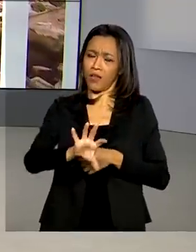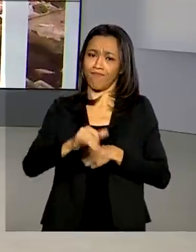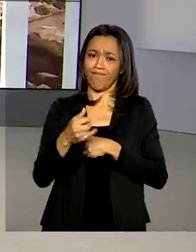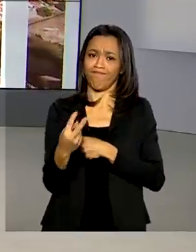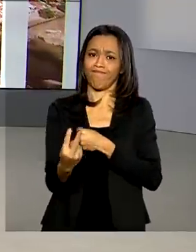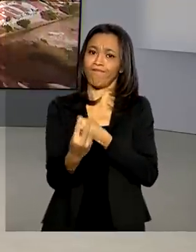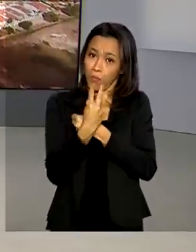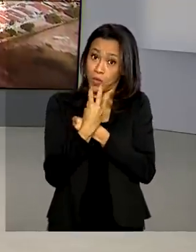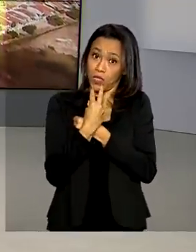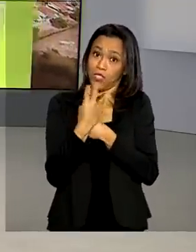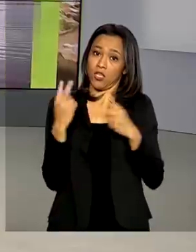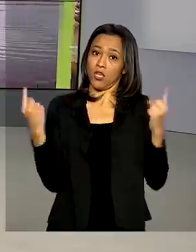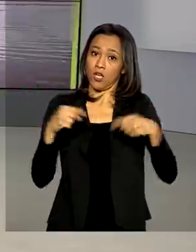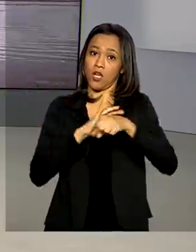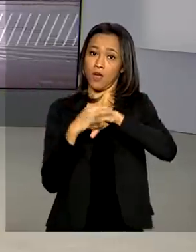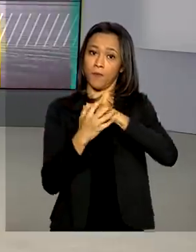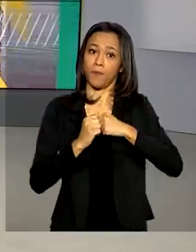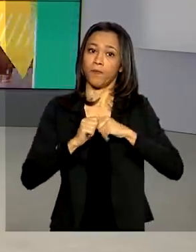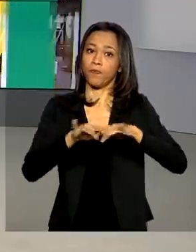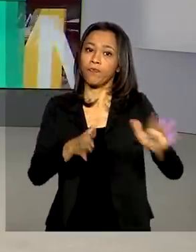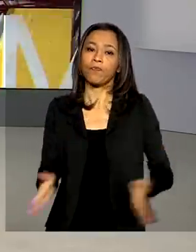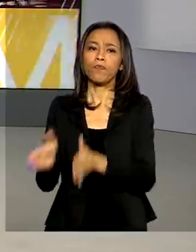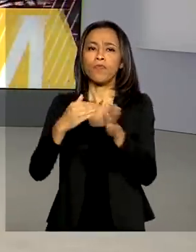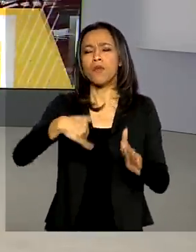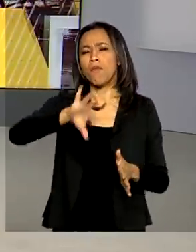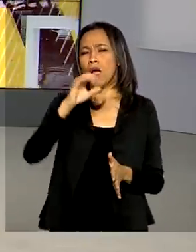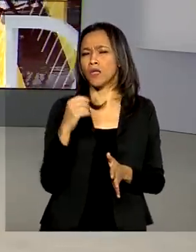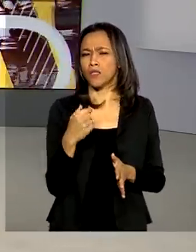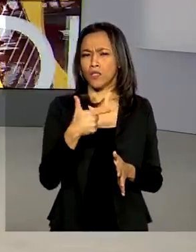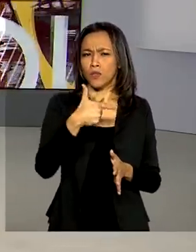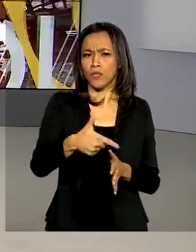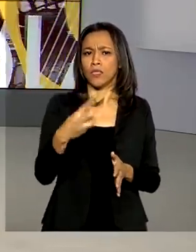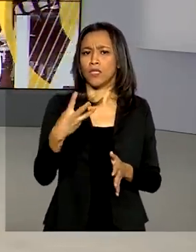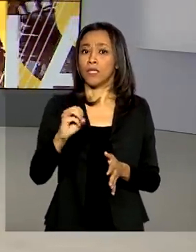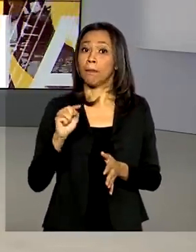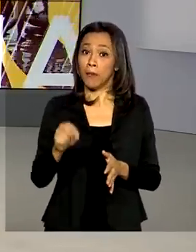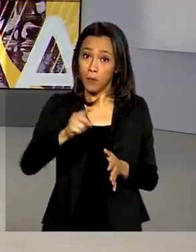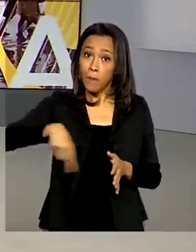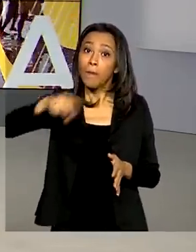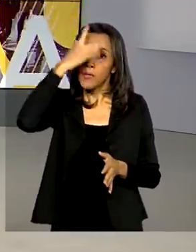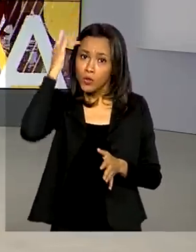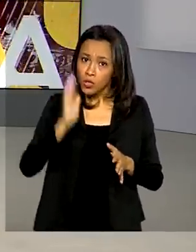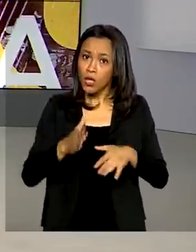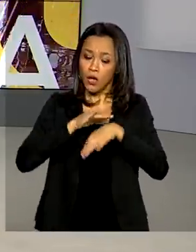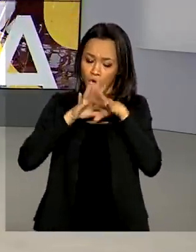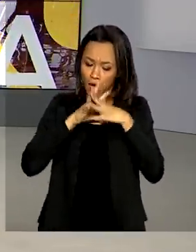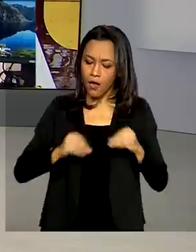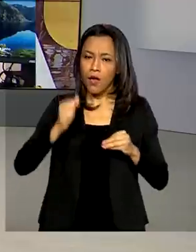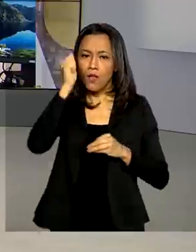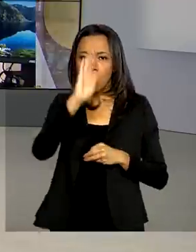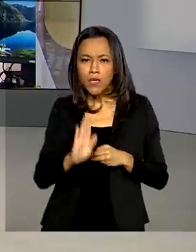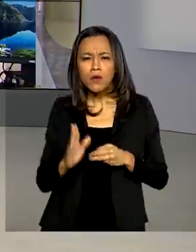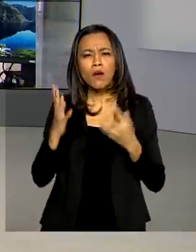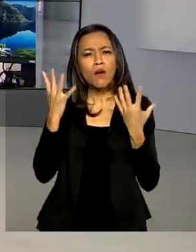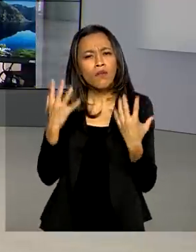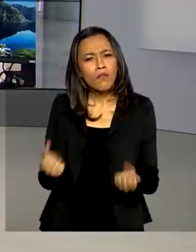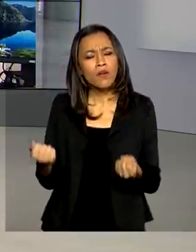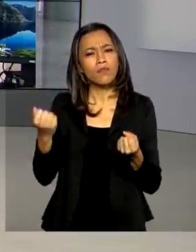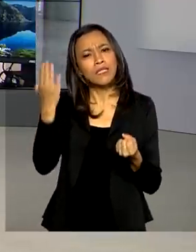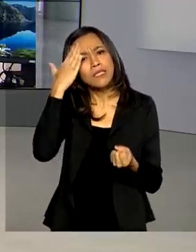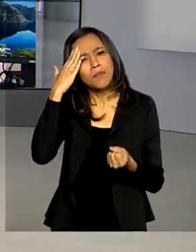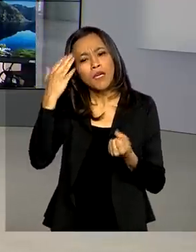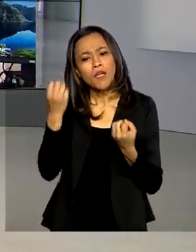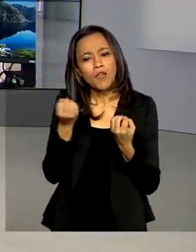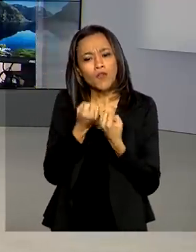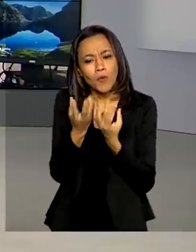Mais de 230 mil pessoas estão curadas do coronavírus no Brasil. Vamos saber os detalhes então com Maurício de Almeida, direto